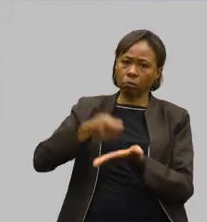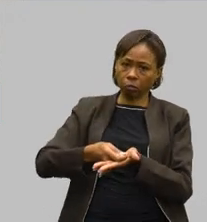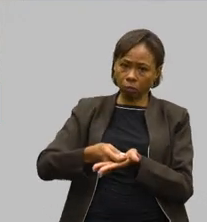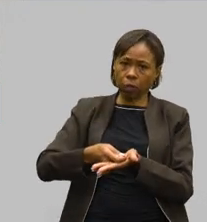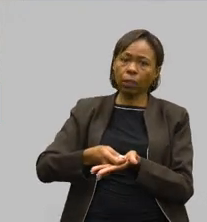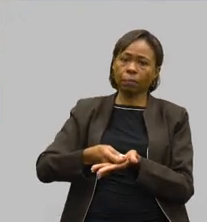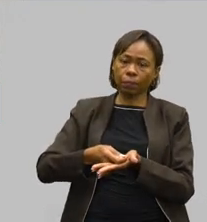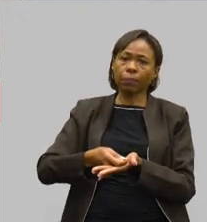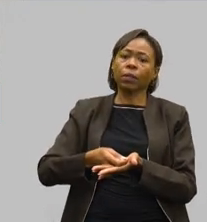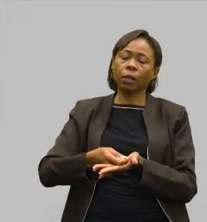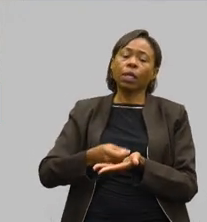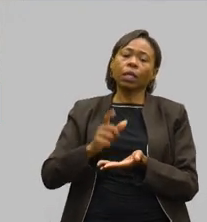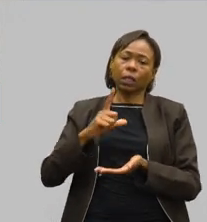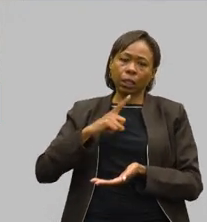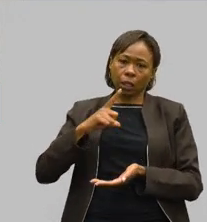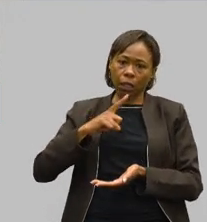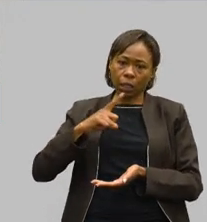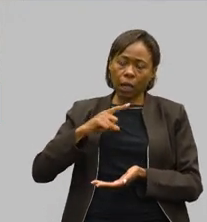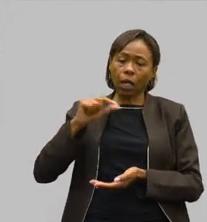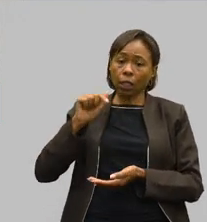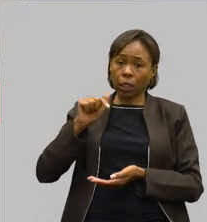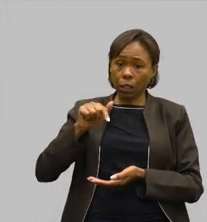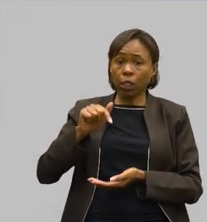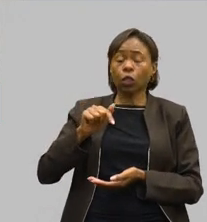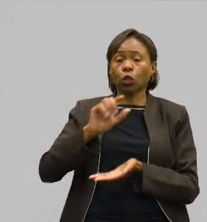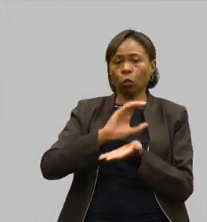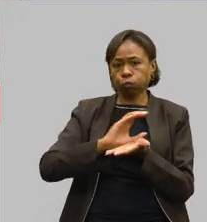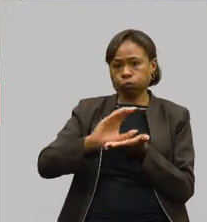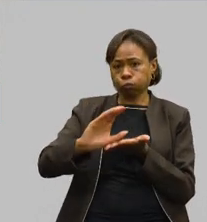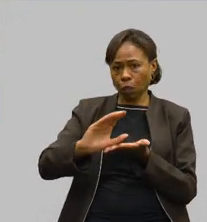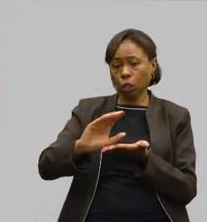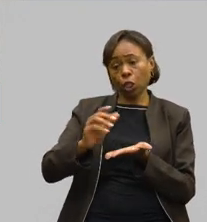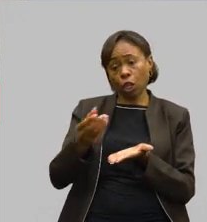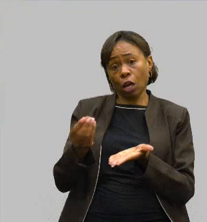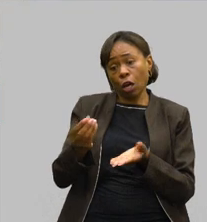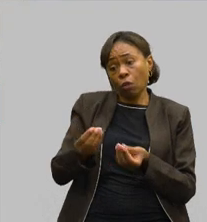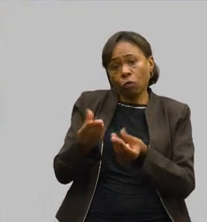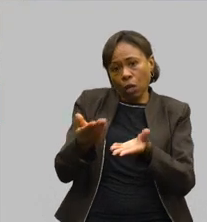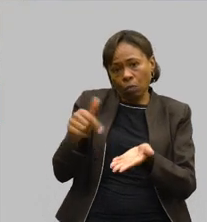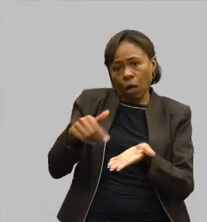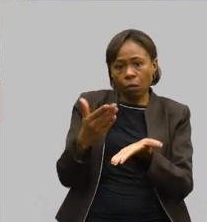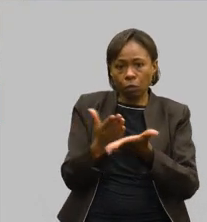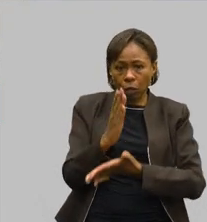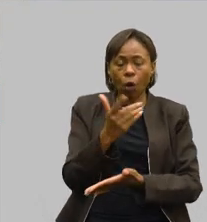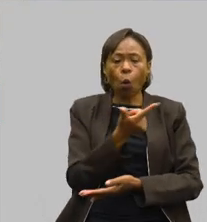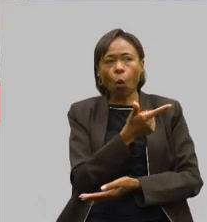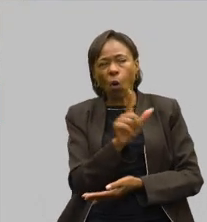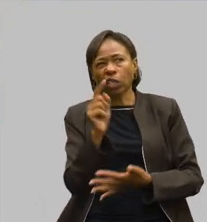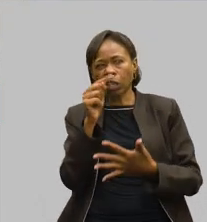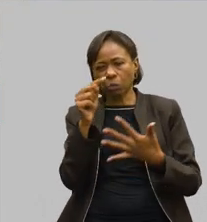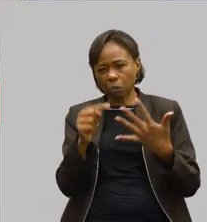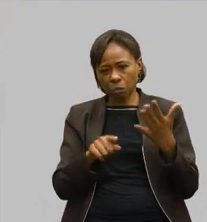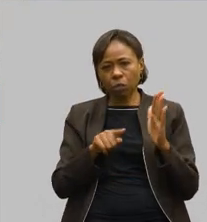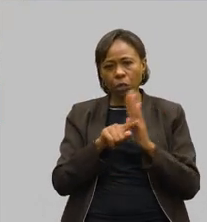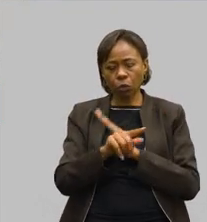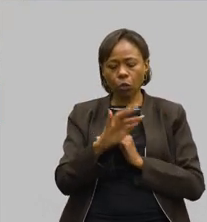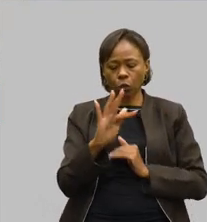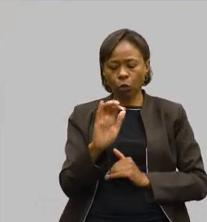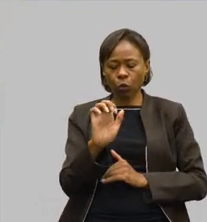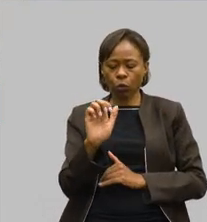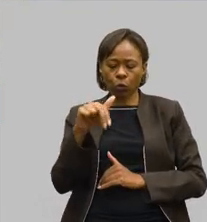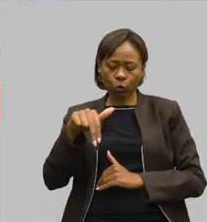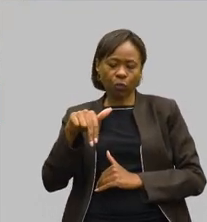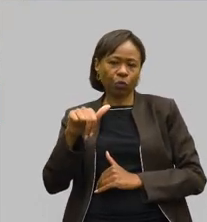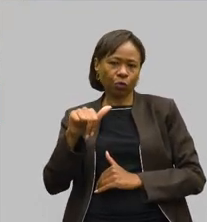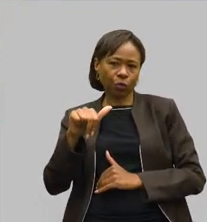está dentro do pacote que nós estamos enviando aqui para aprovação, as demais indagações em relação ao FEM são questões